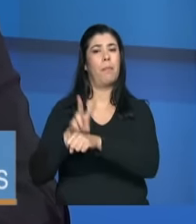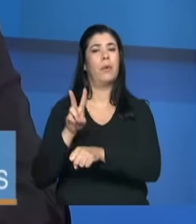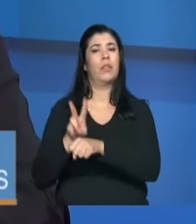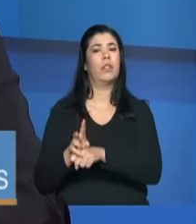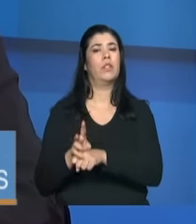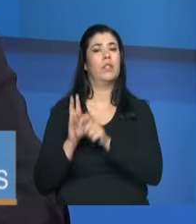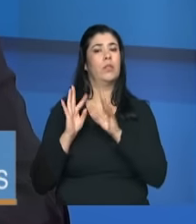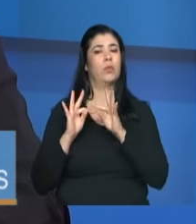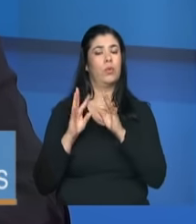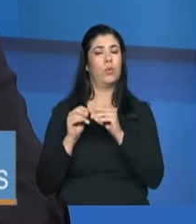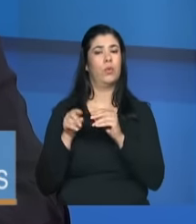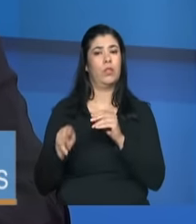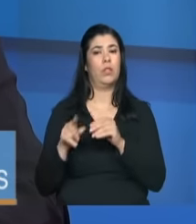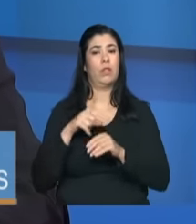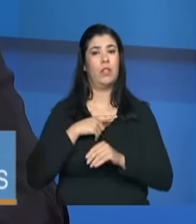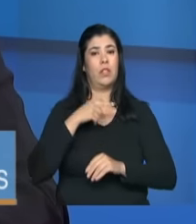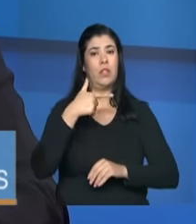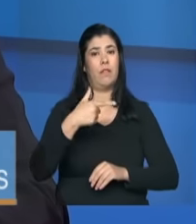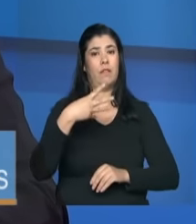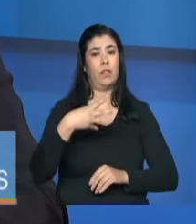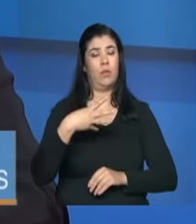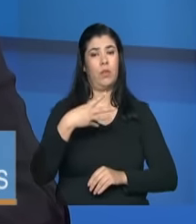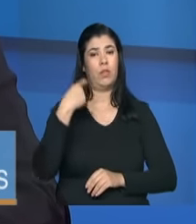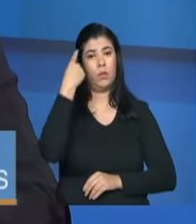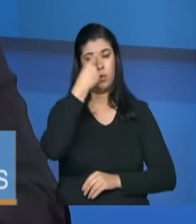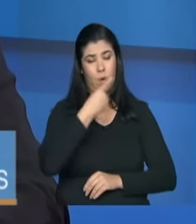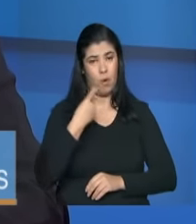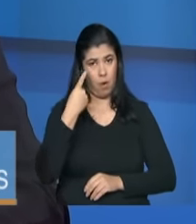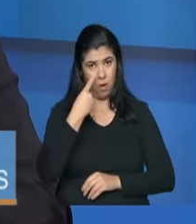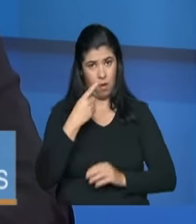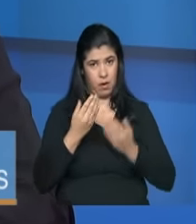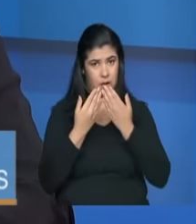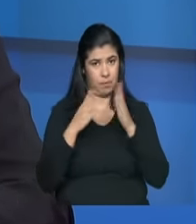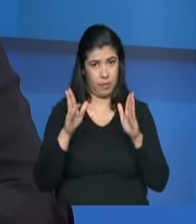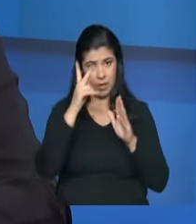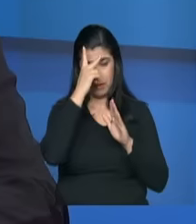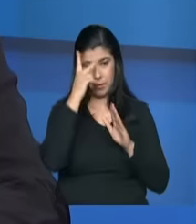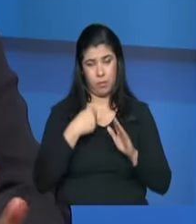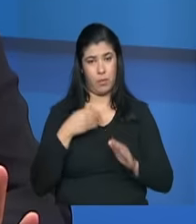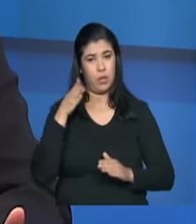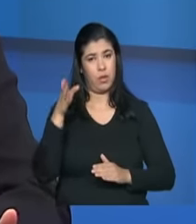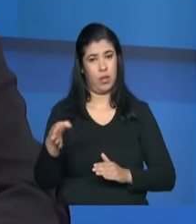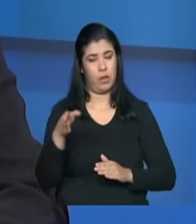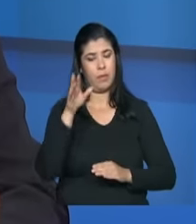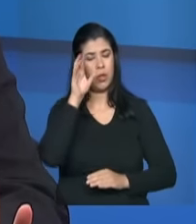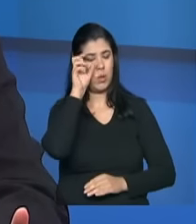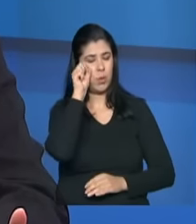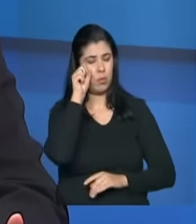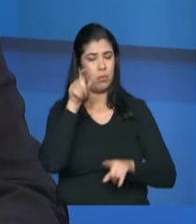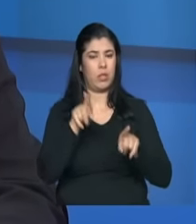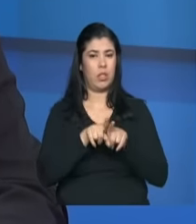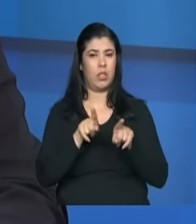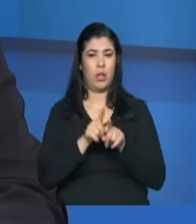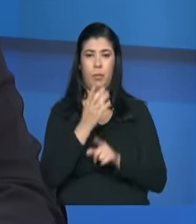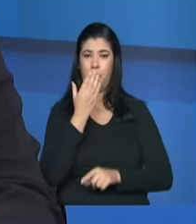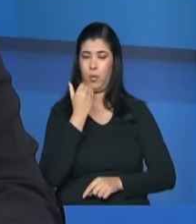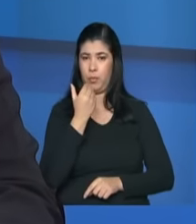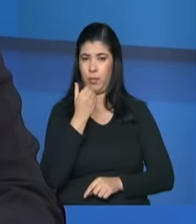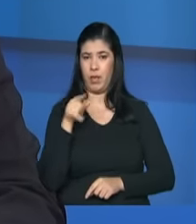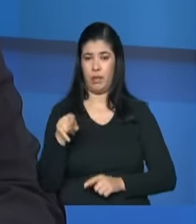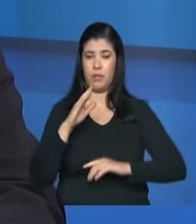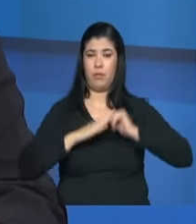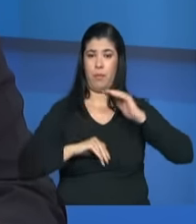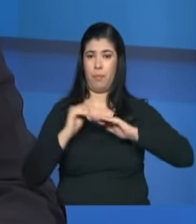estar 24 horas disponível para que a pessoa possa dormir para que possa se alimentar isso é a prática mais comum e mais